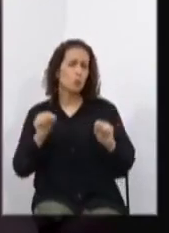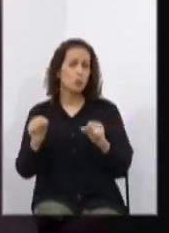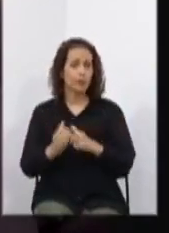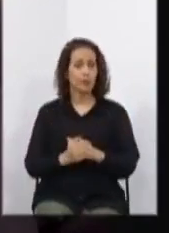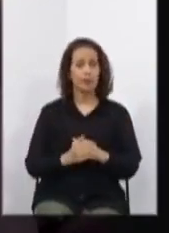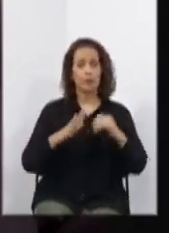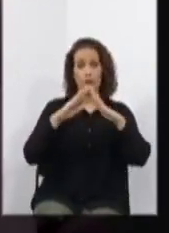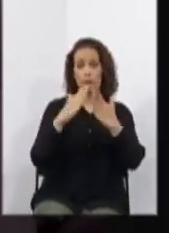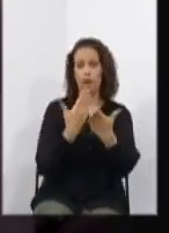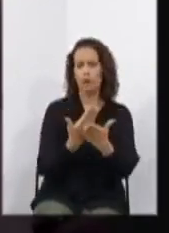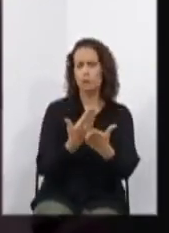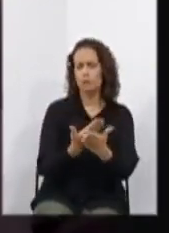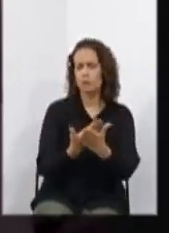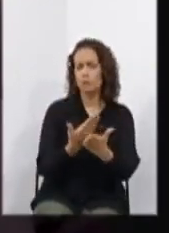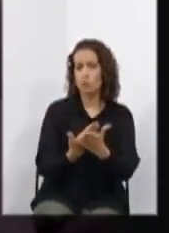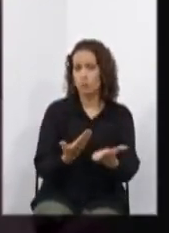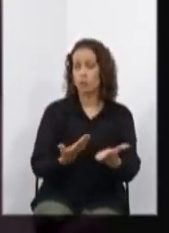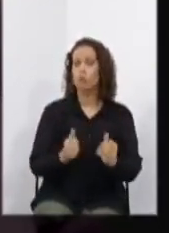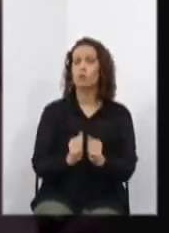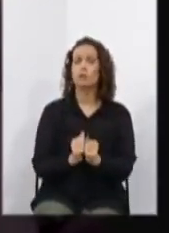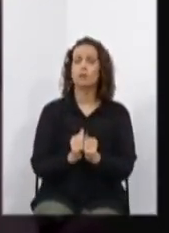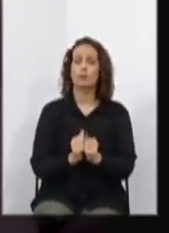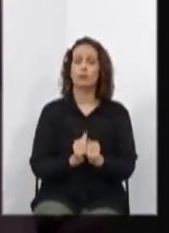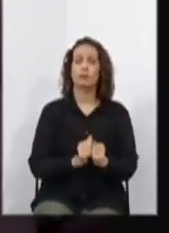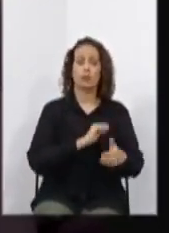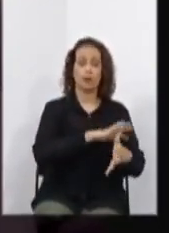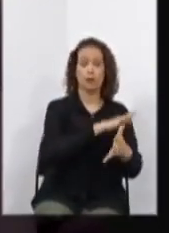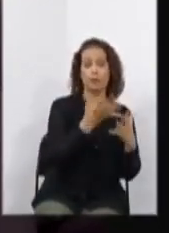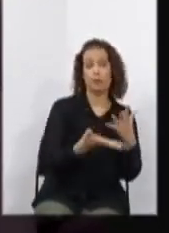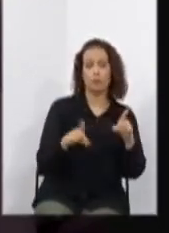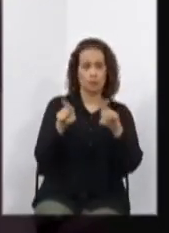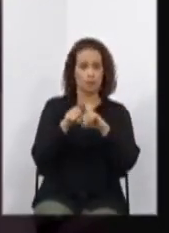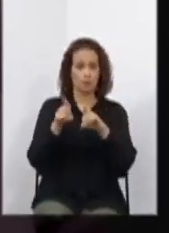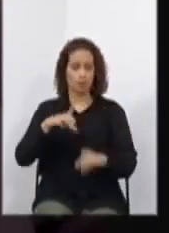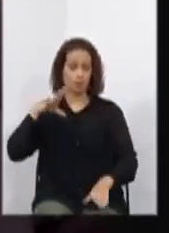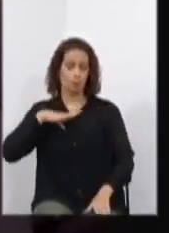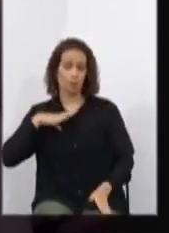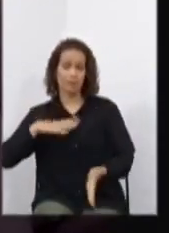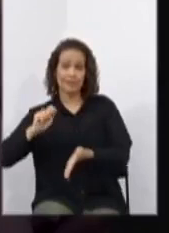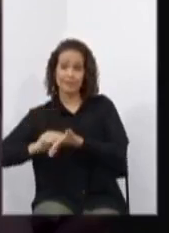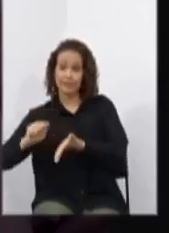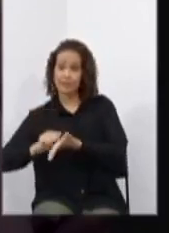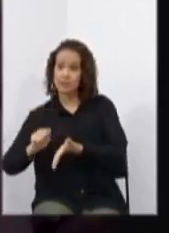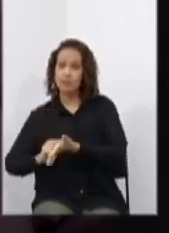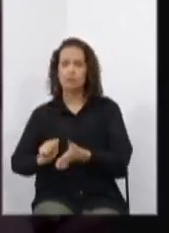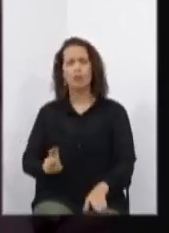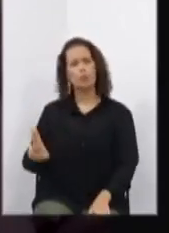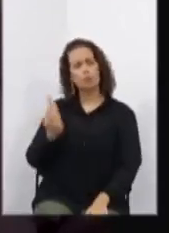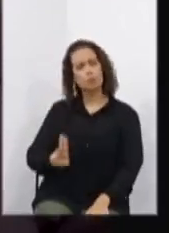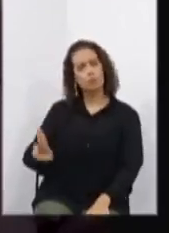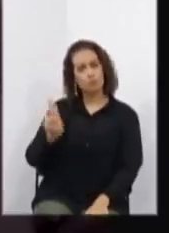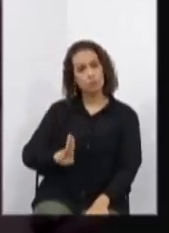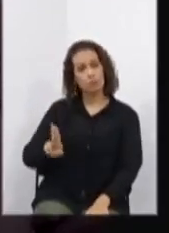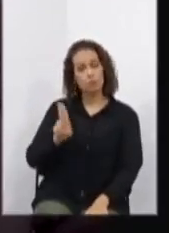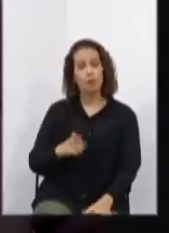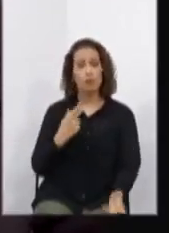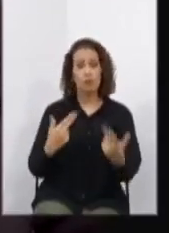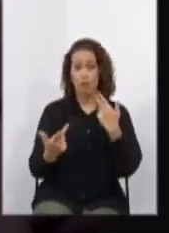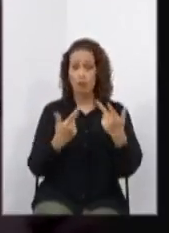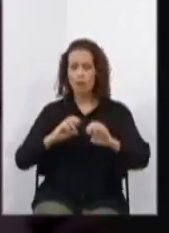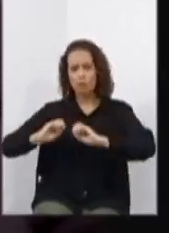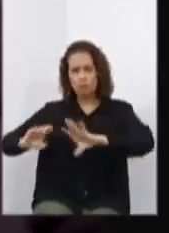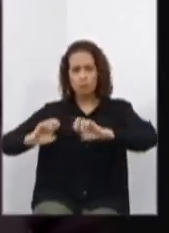a libras e a modalidade escrita da língua portuguesa sejam utilizadas como línguas de